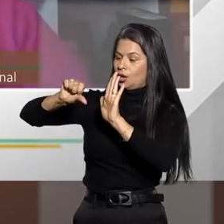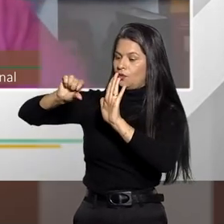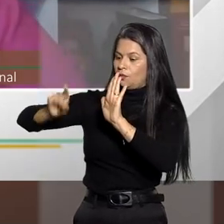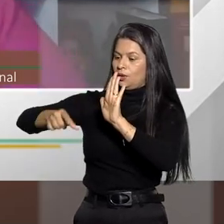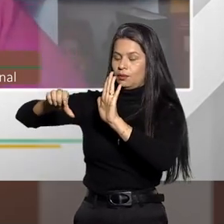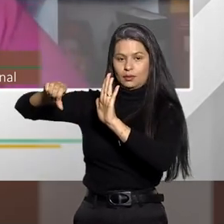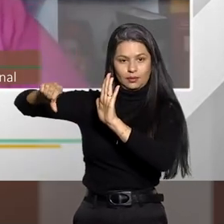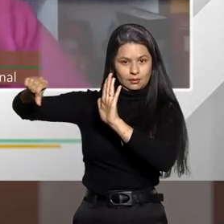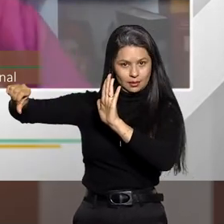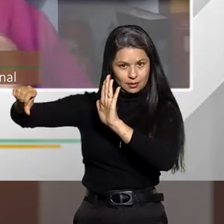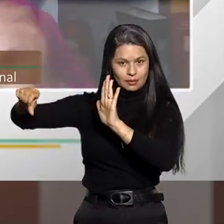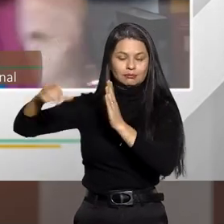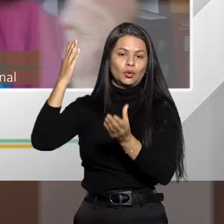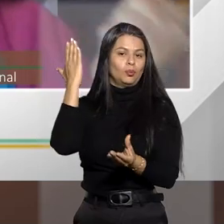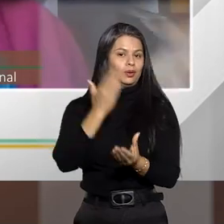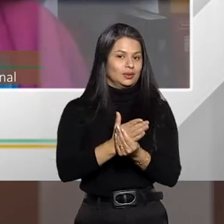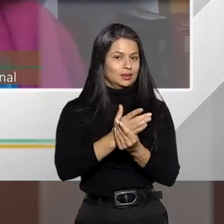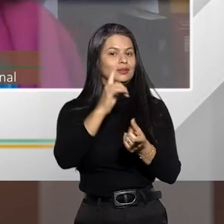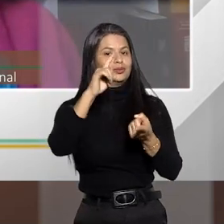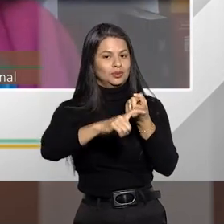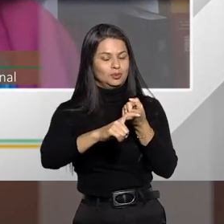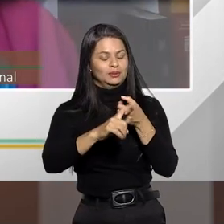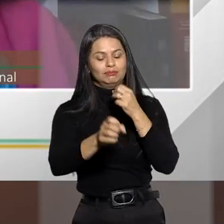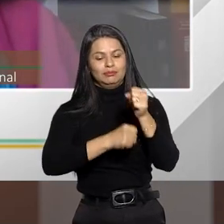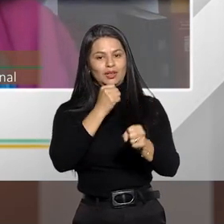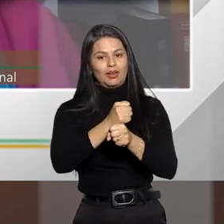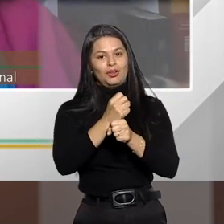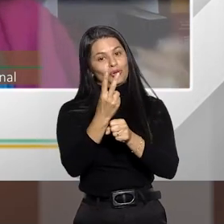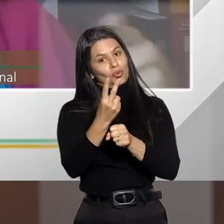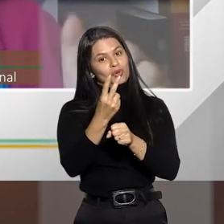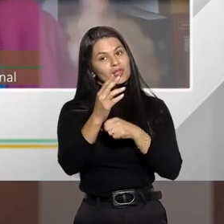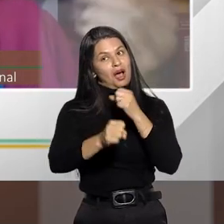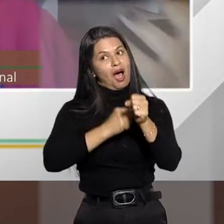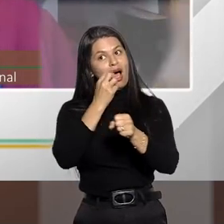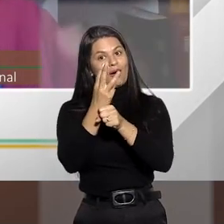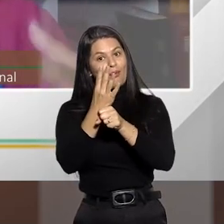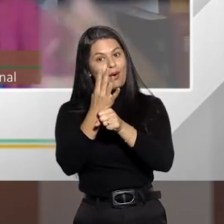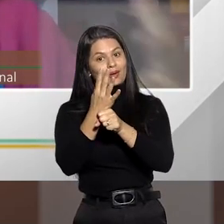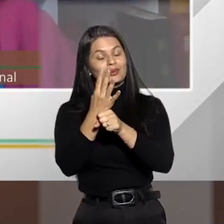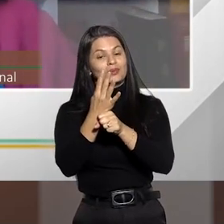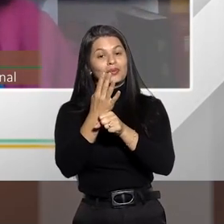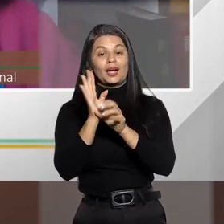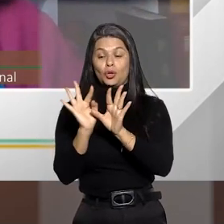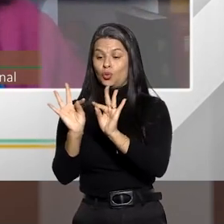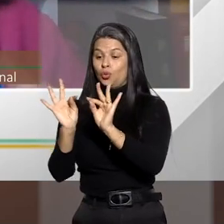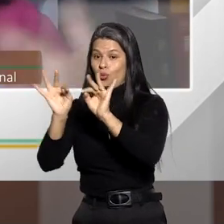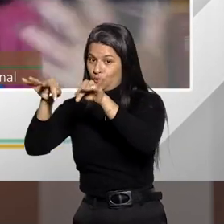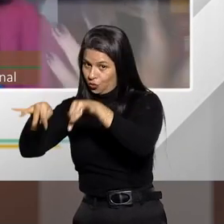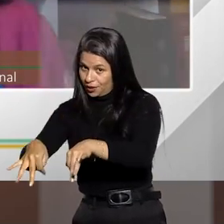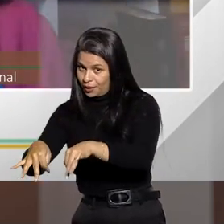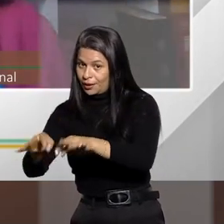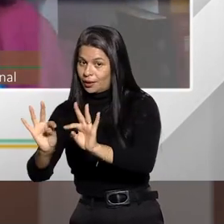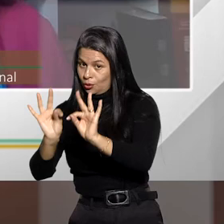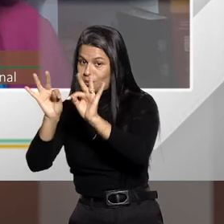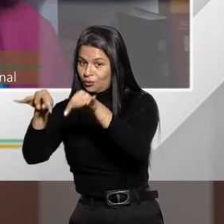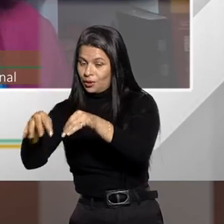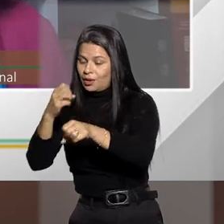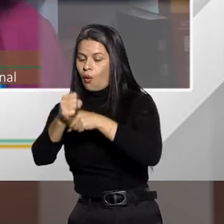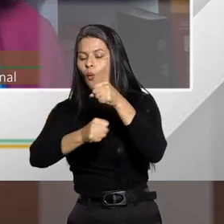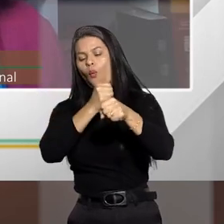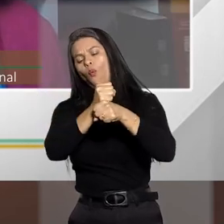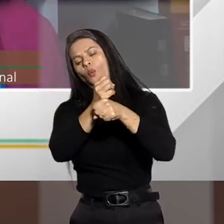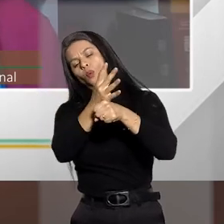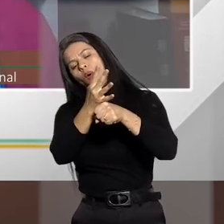processo é suspenso por dois a quatro anos. E aí, no final do período de prova, em que ele também tem que cumprir